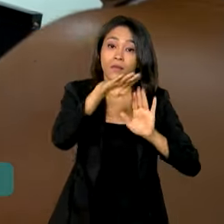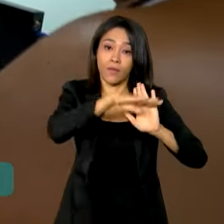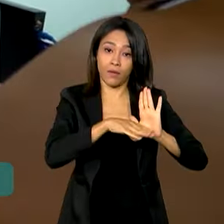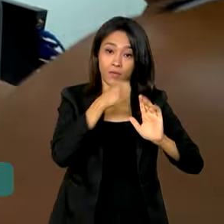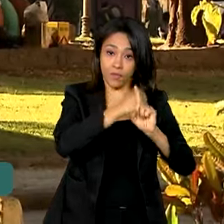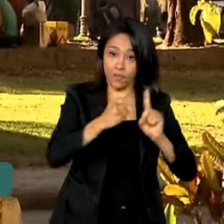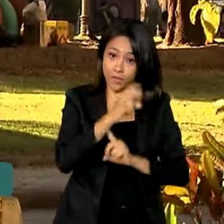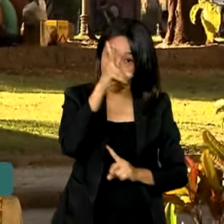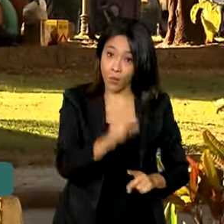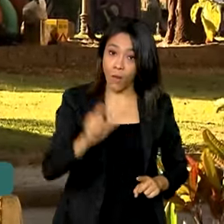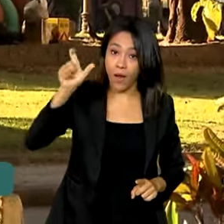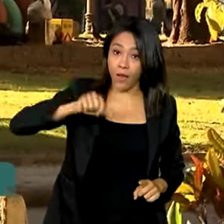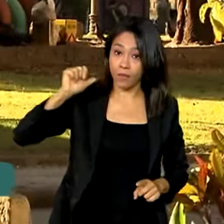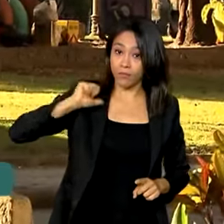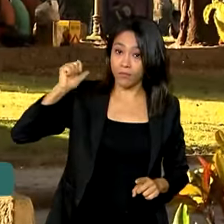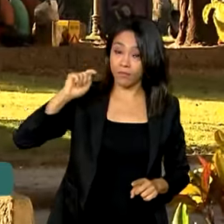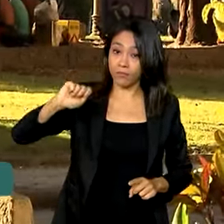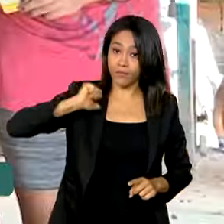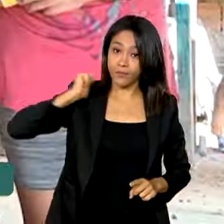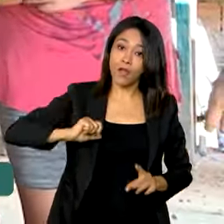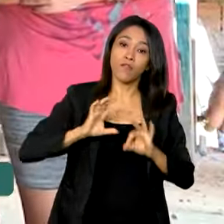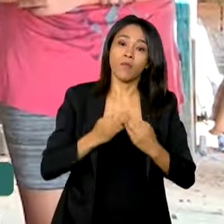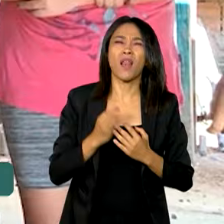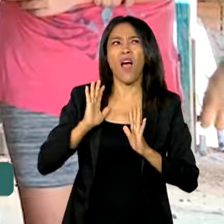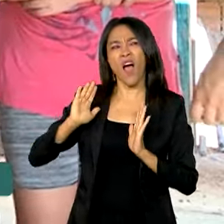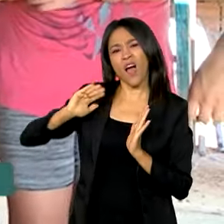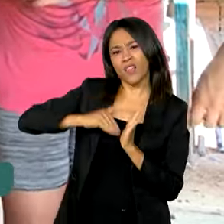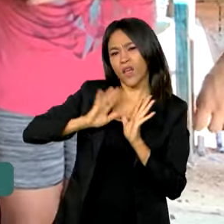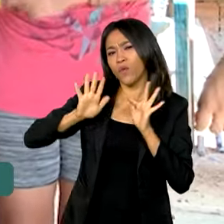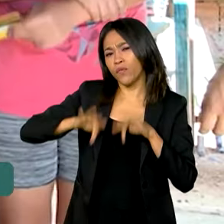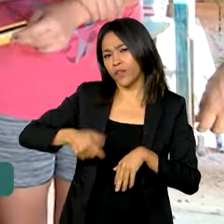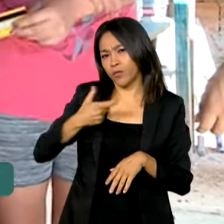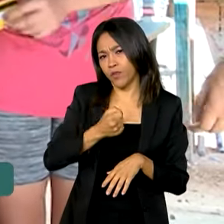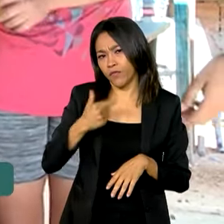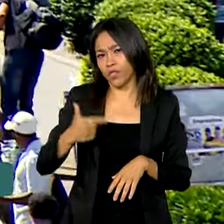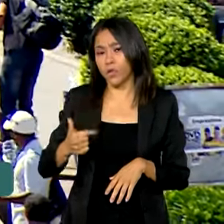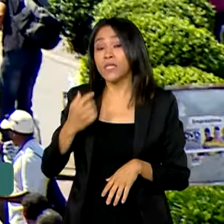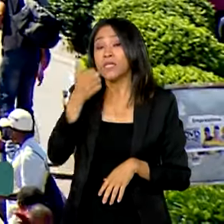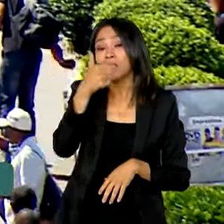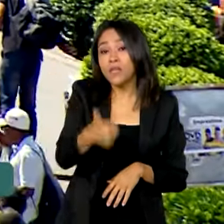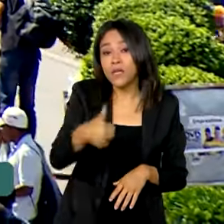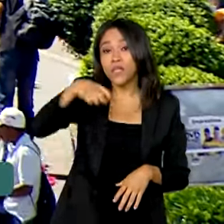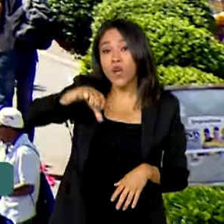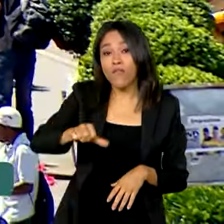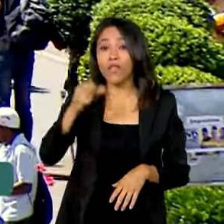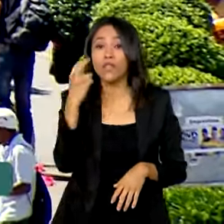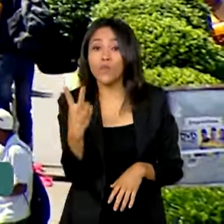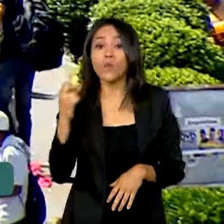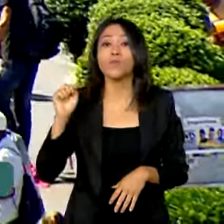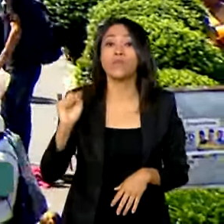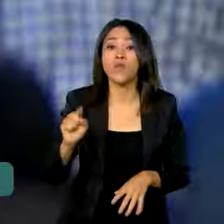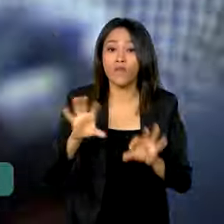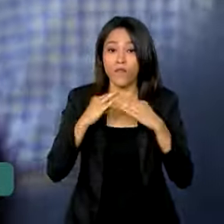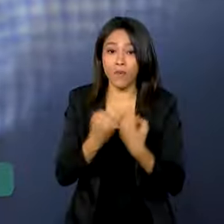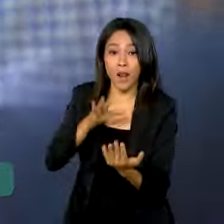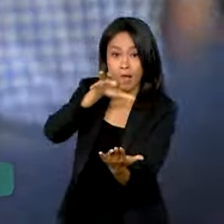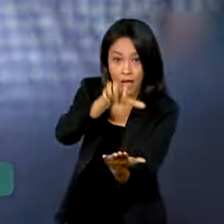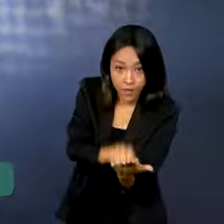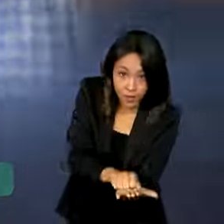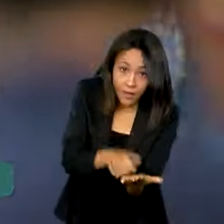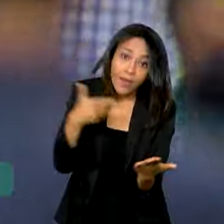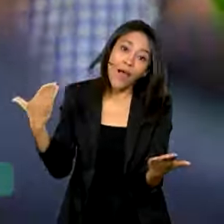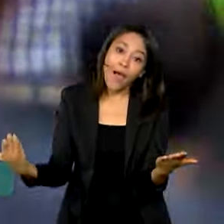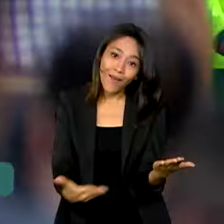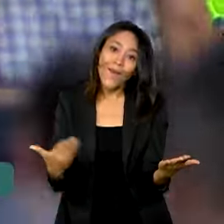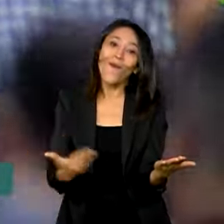Família. Até o final de 2022, havia 192 mil famílias cadastradas, que agora estão mais